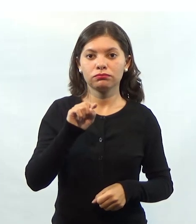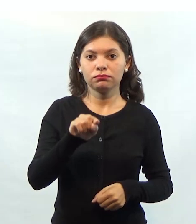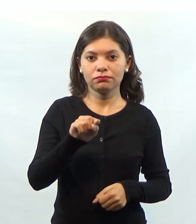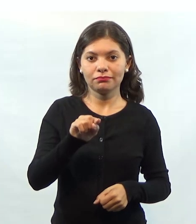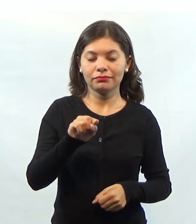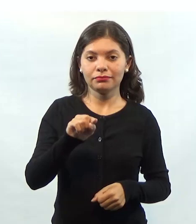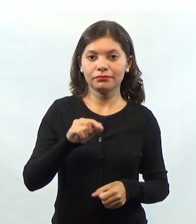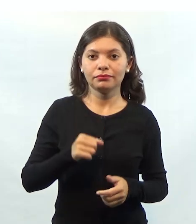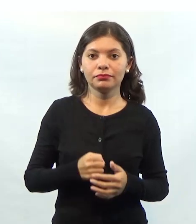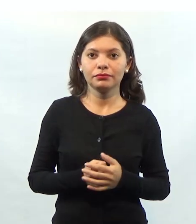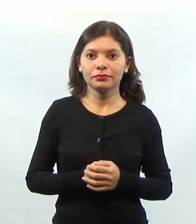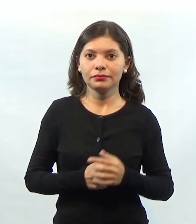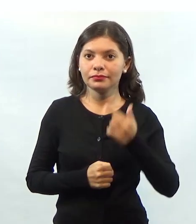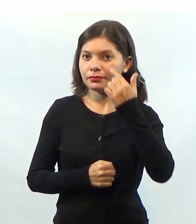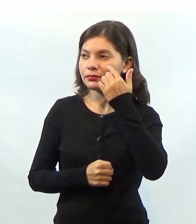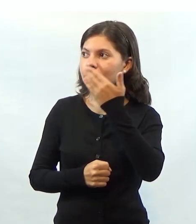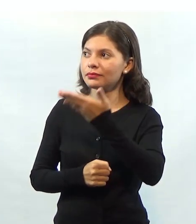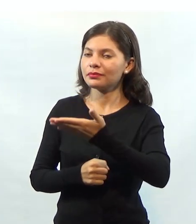interrogação.